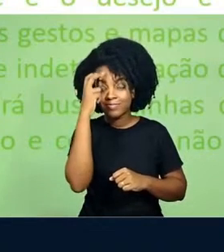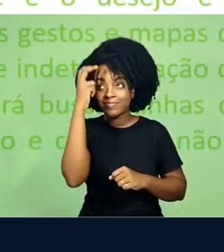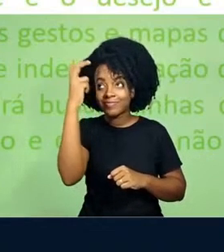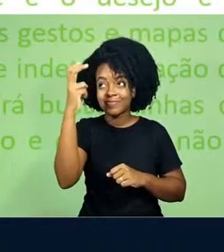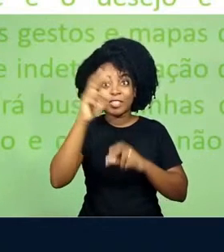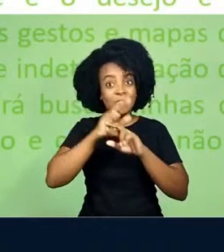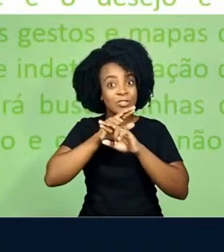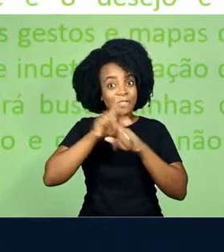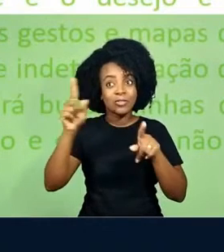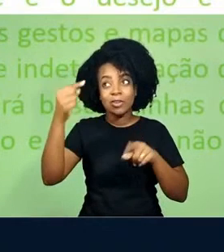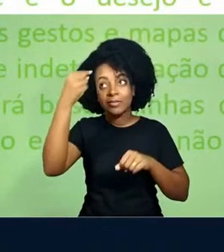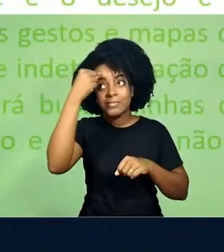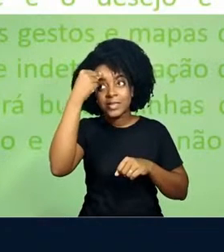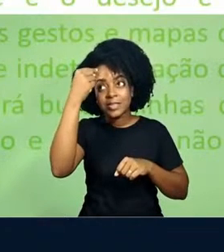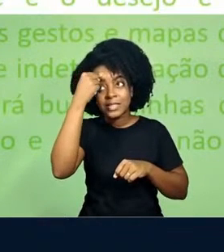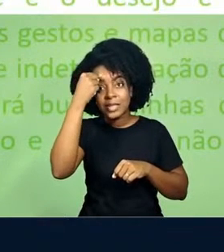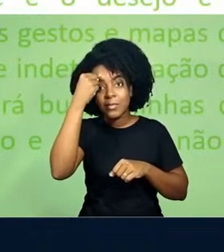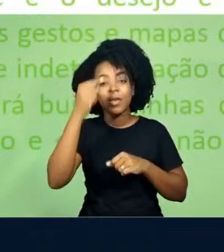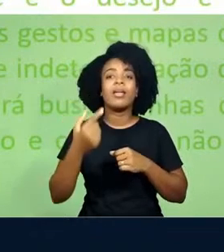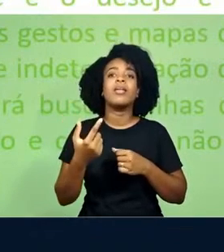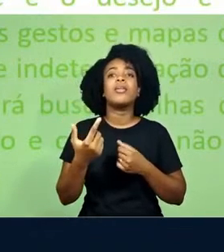racionalidade mecânica.